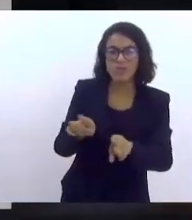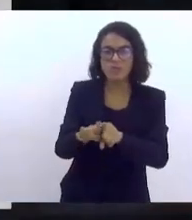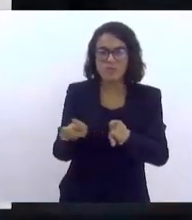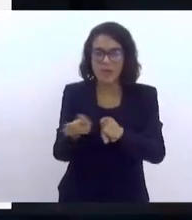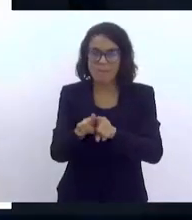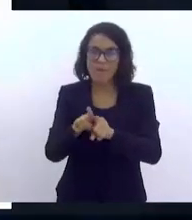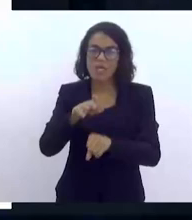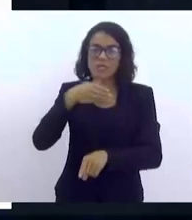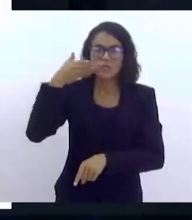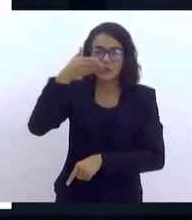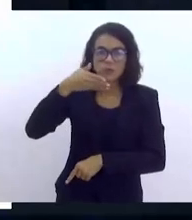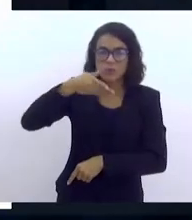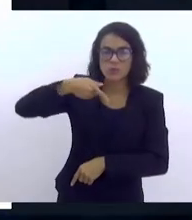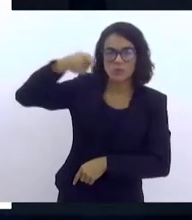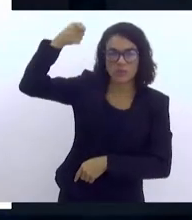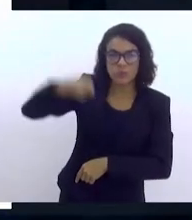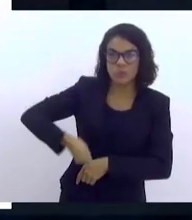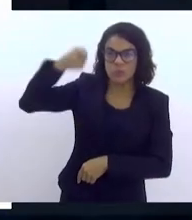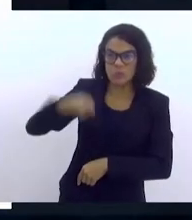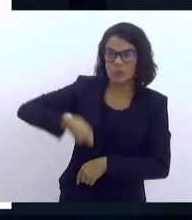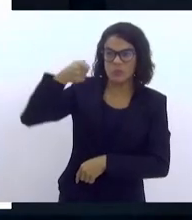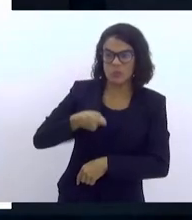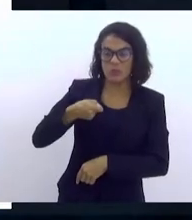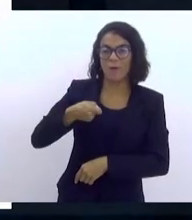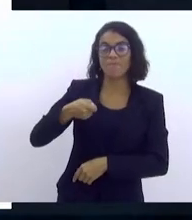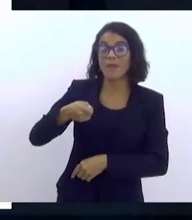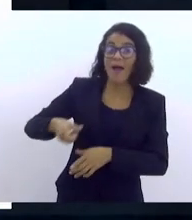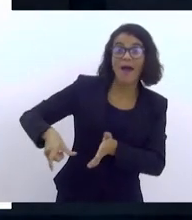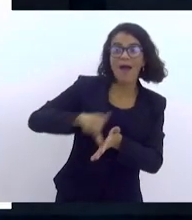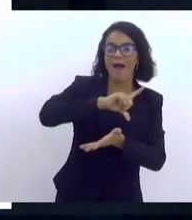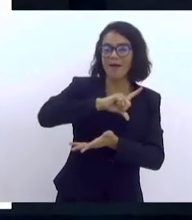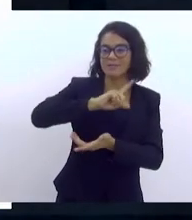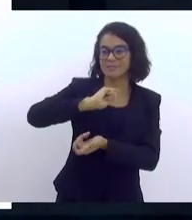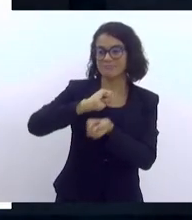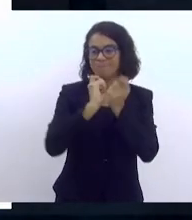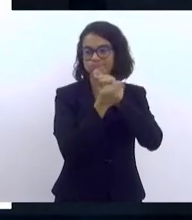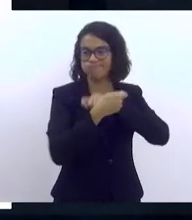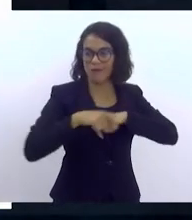extremistas, antes que eles se transformem em ações.